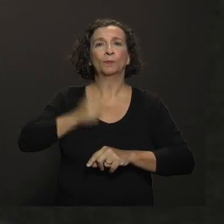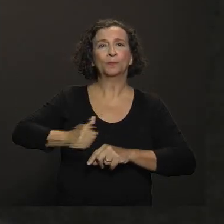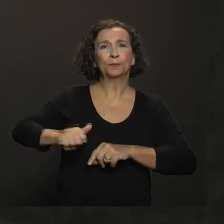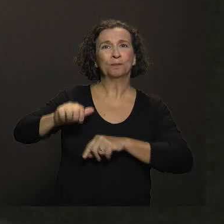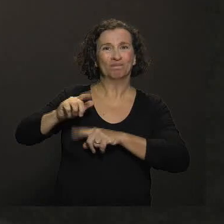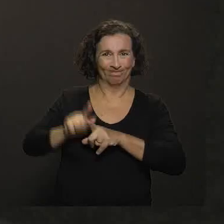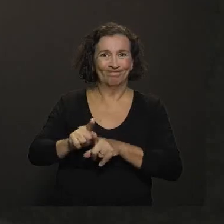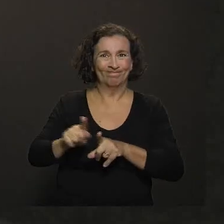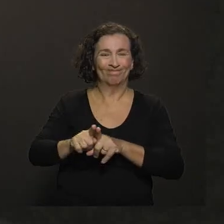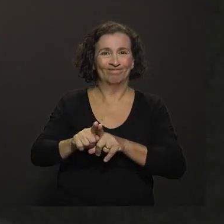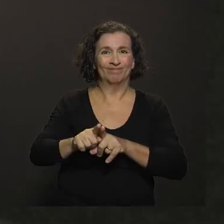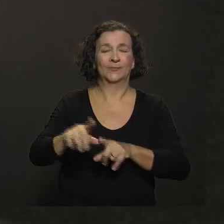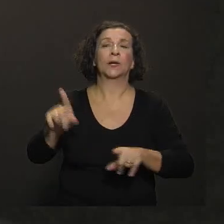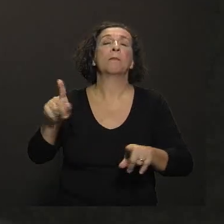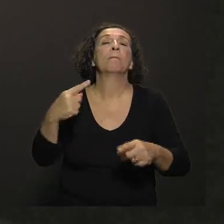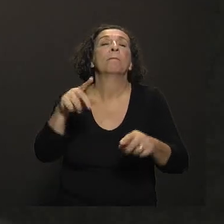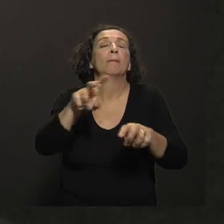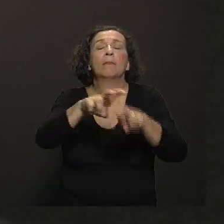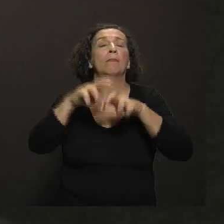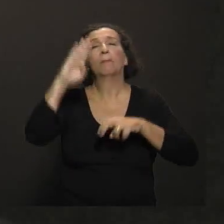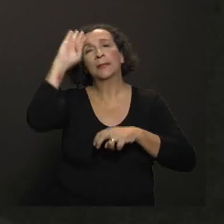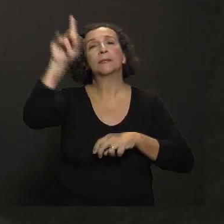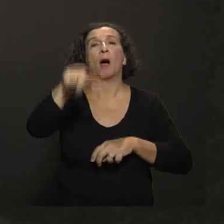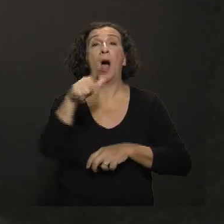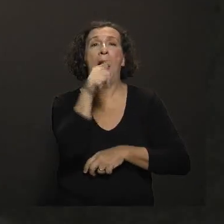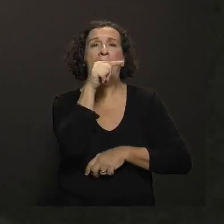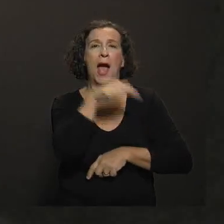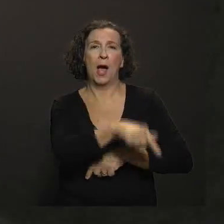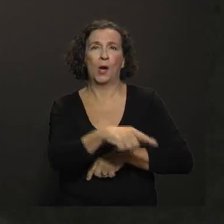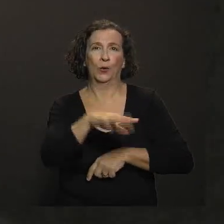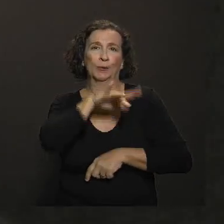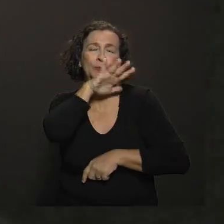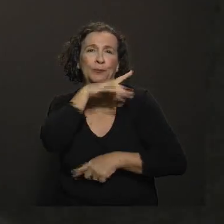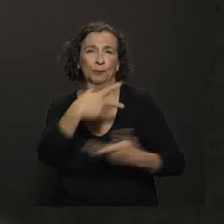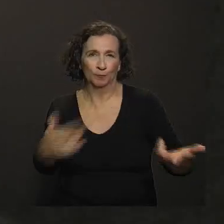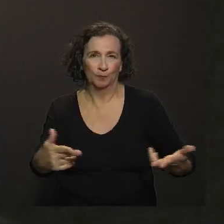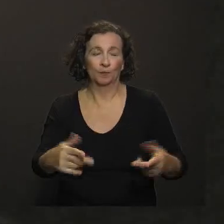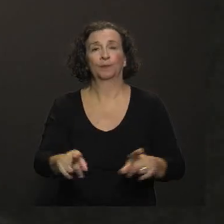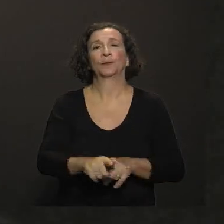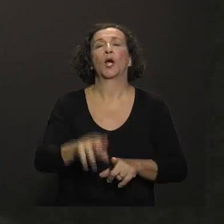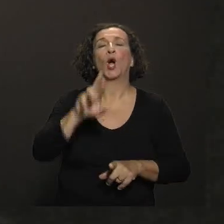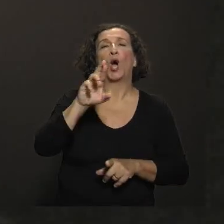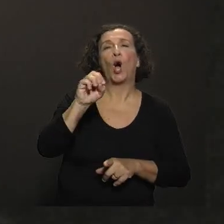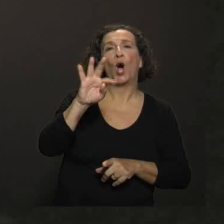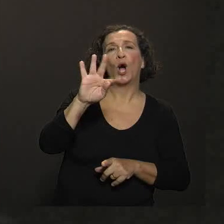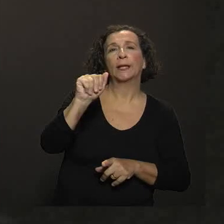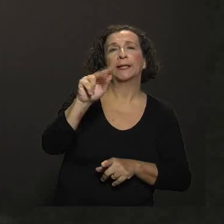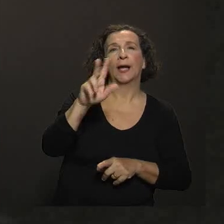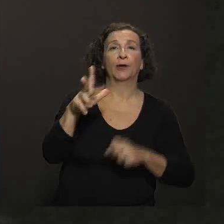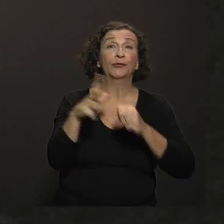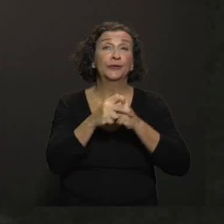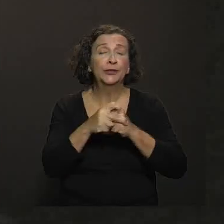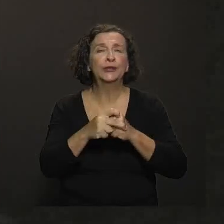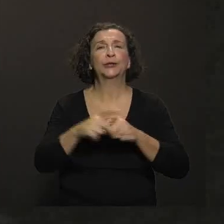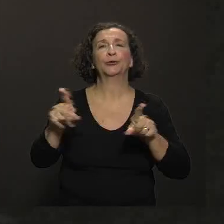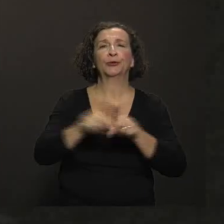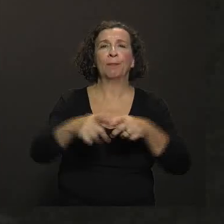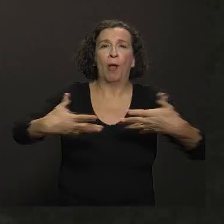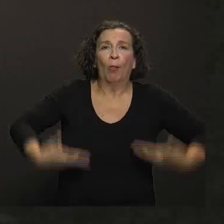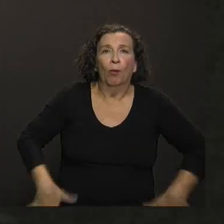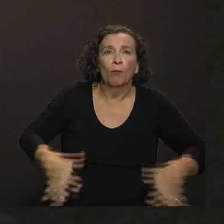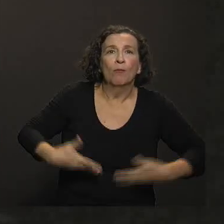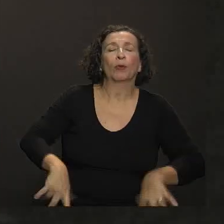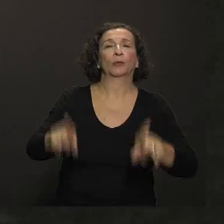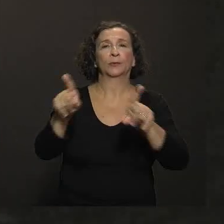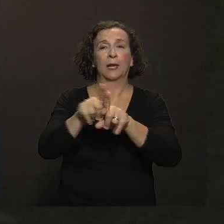são transmitidas pela água não tratada. Então, a gente pode incluir aí a doença como rotavírus, as infecções de diarreia causadas pelo